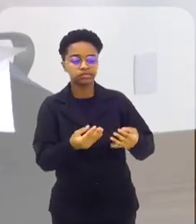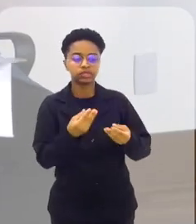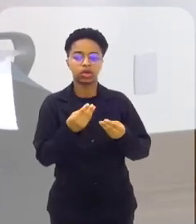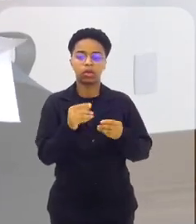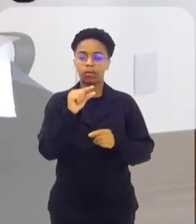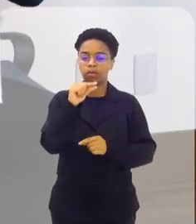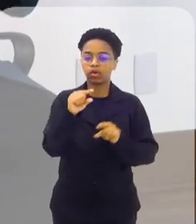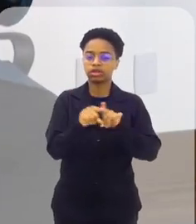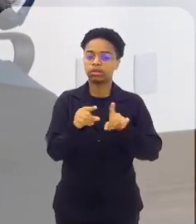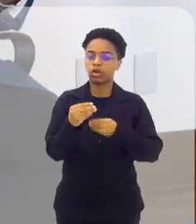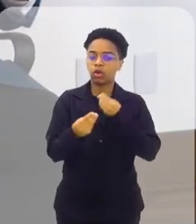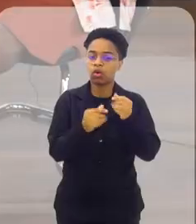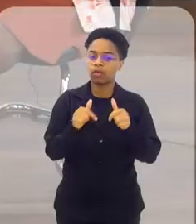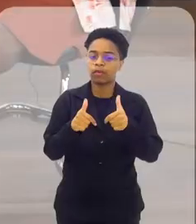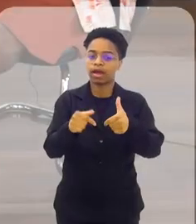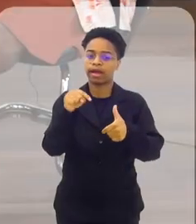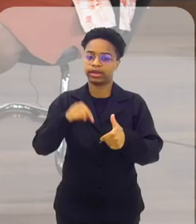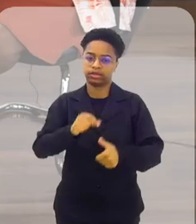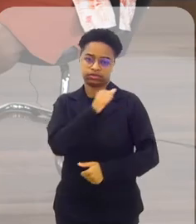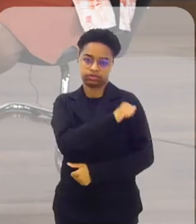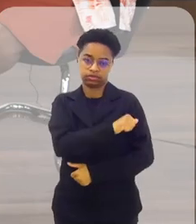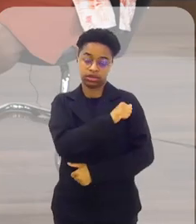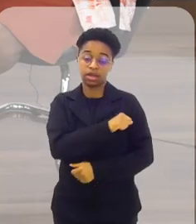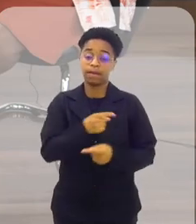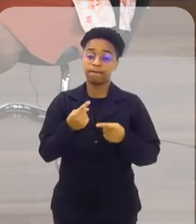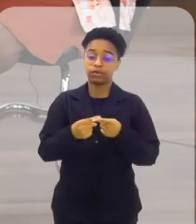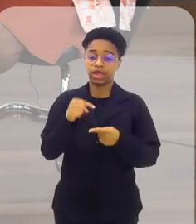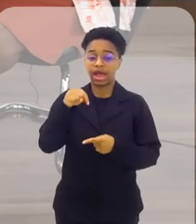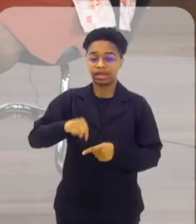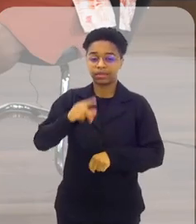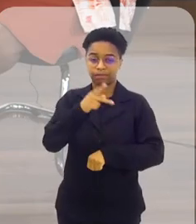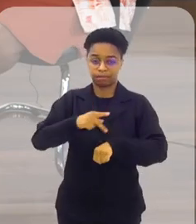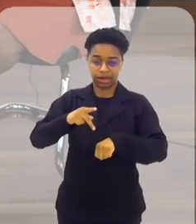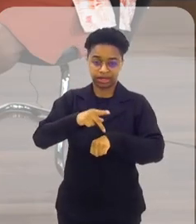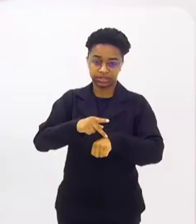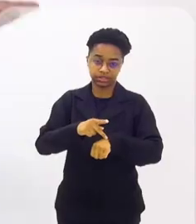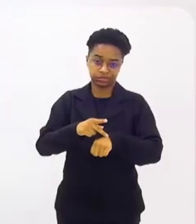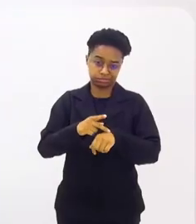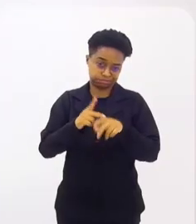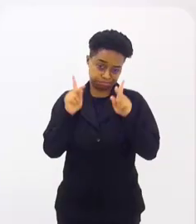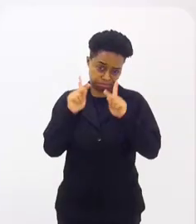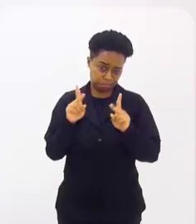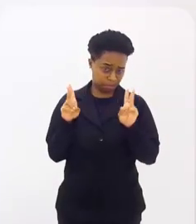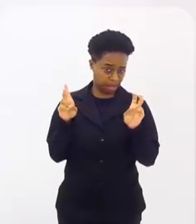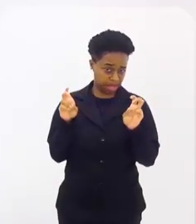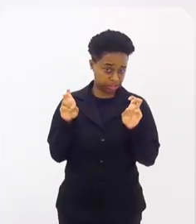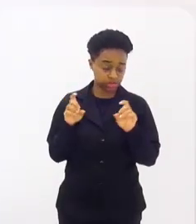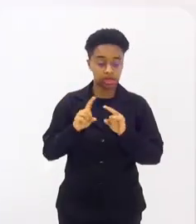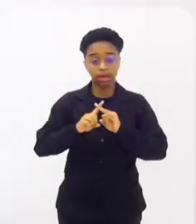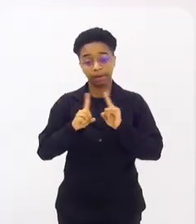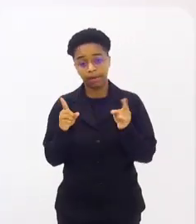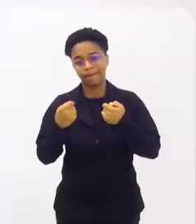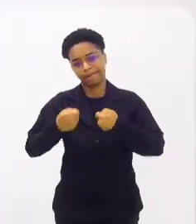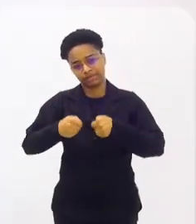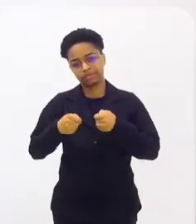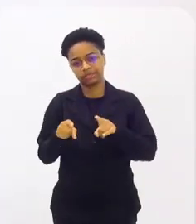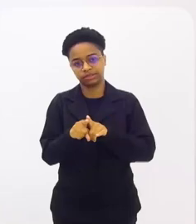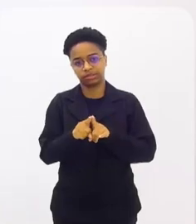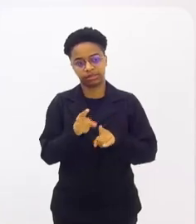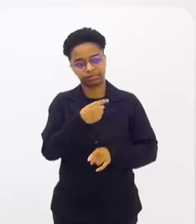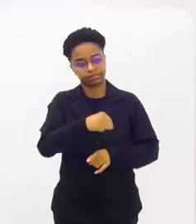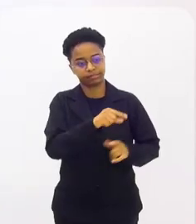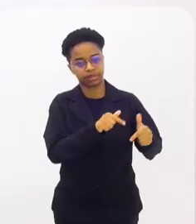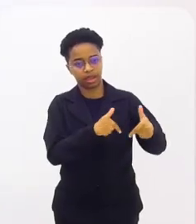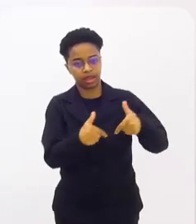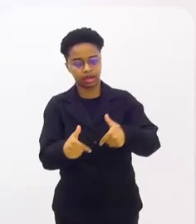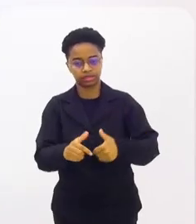Cruz Vermelha opera isso no Rio de Janeiro, sendo um país pacificado, em tese, mas que também precisa da Cruz Vermelha